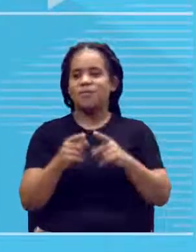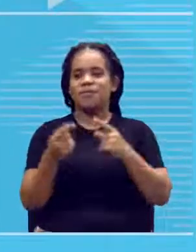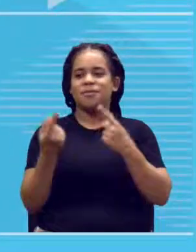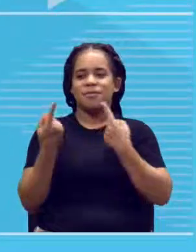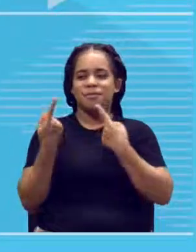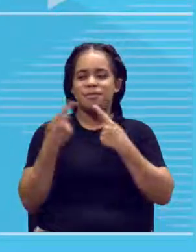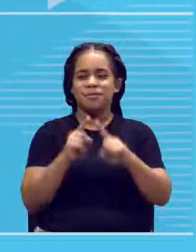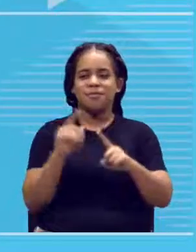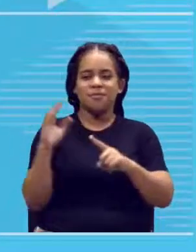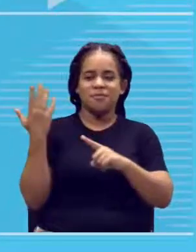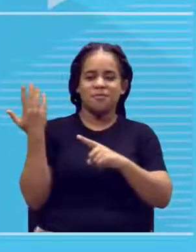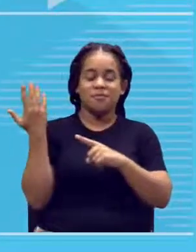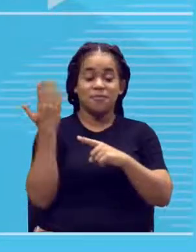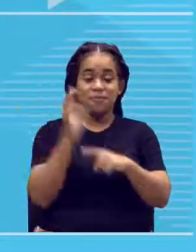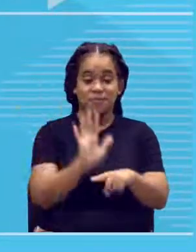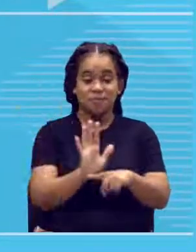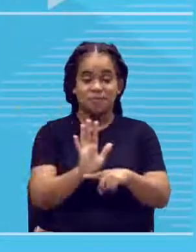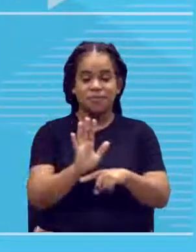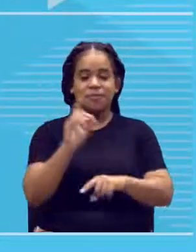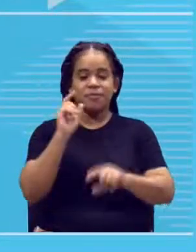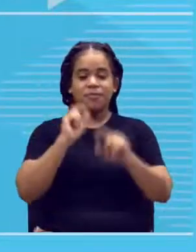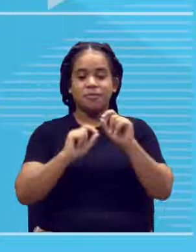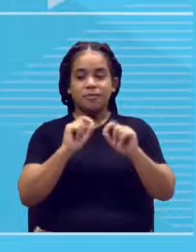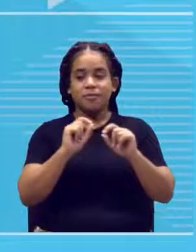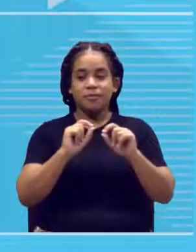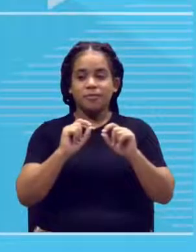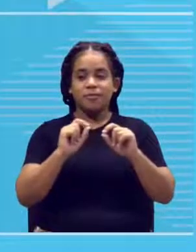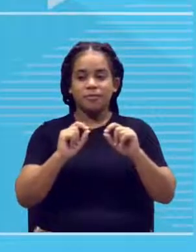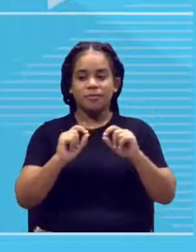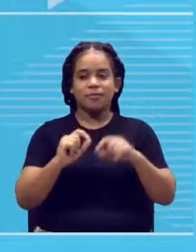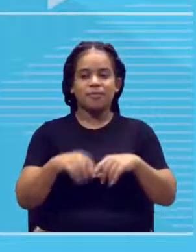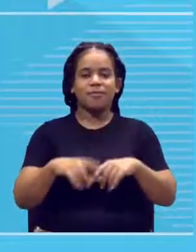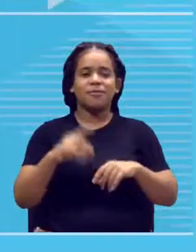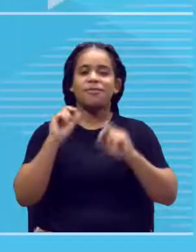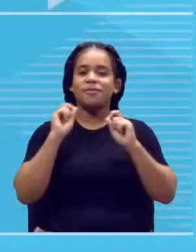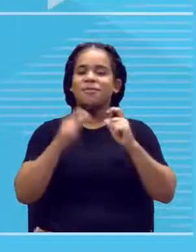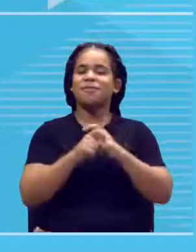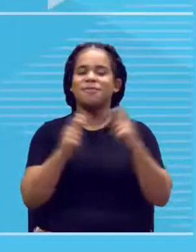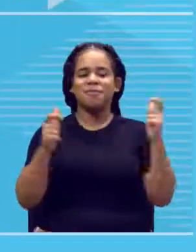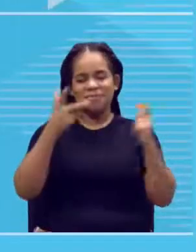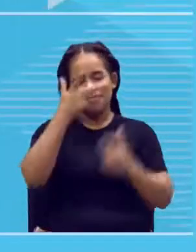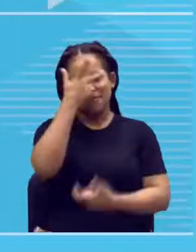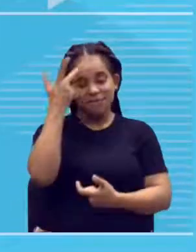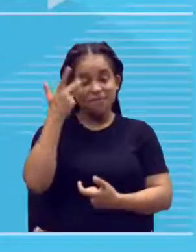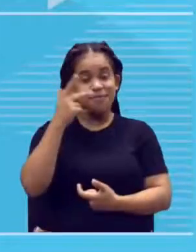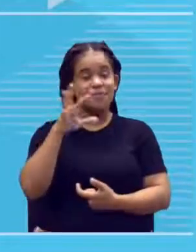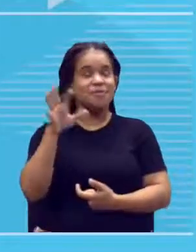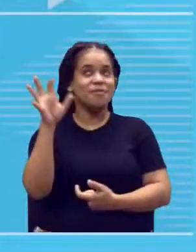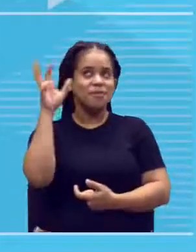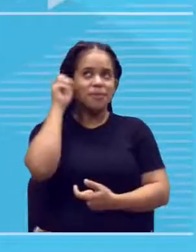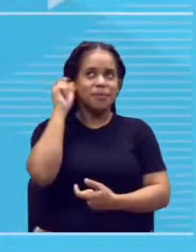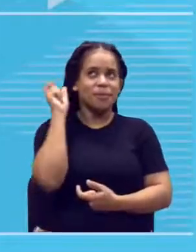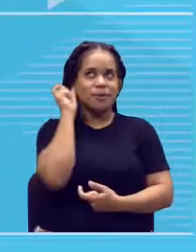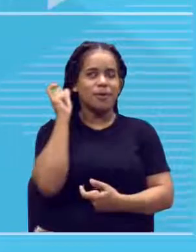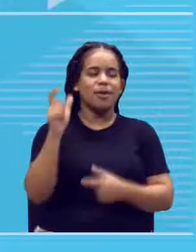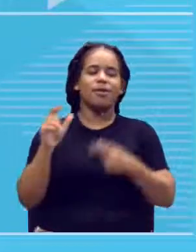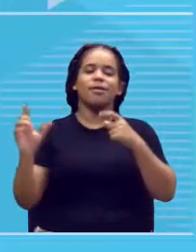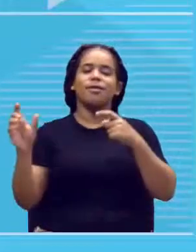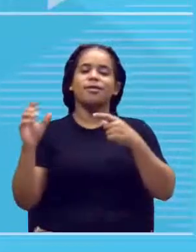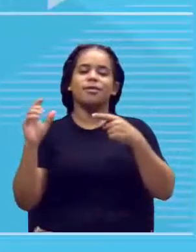Cuidado. O que é que a maioria das pessoas, quando eles escutam a palavra dominante, entendem?